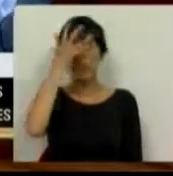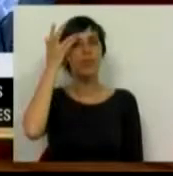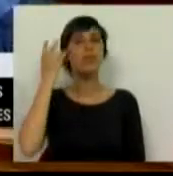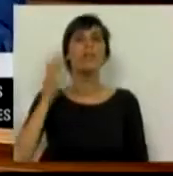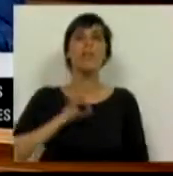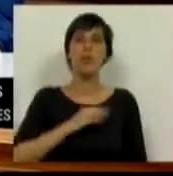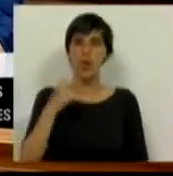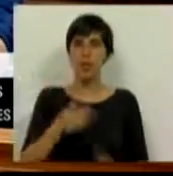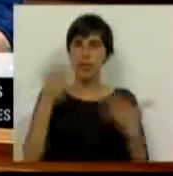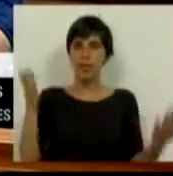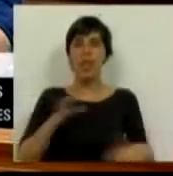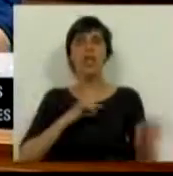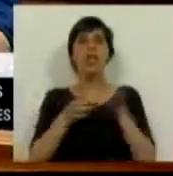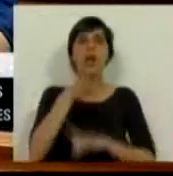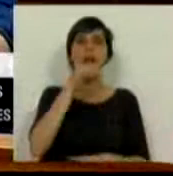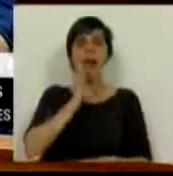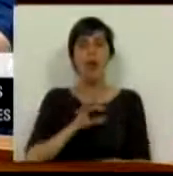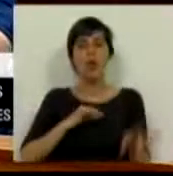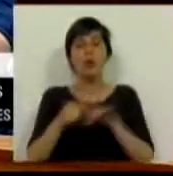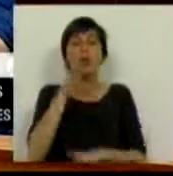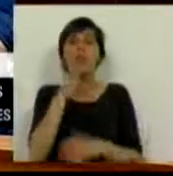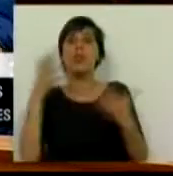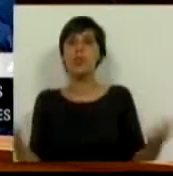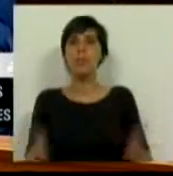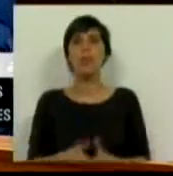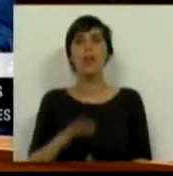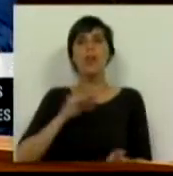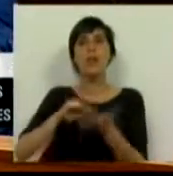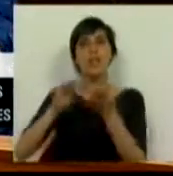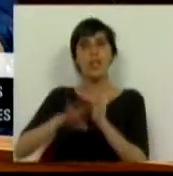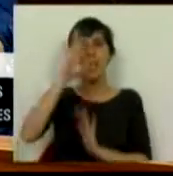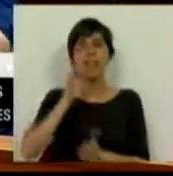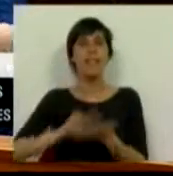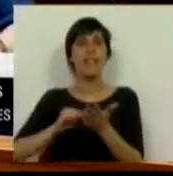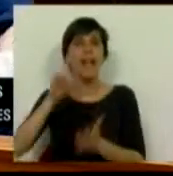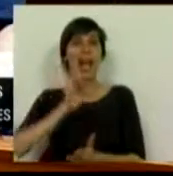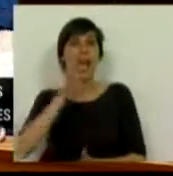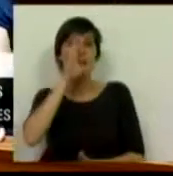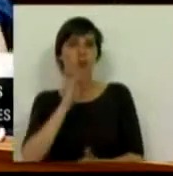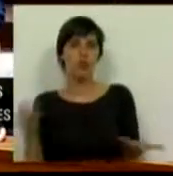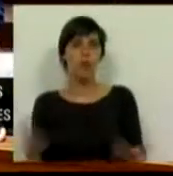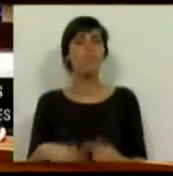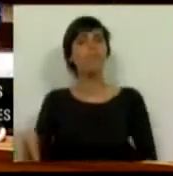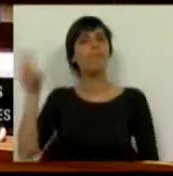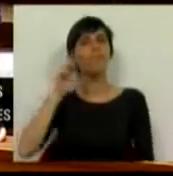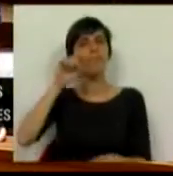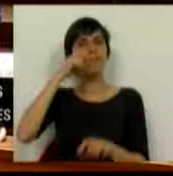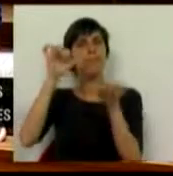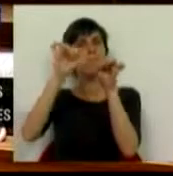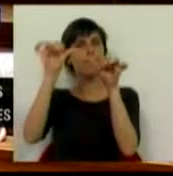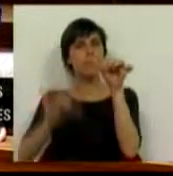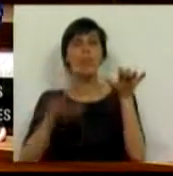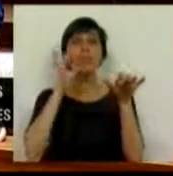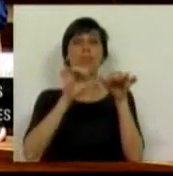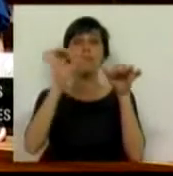Sr. Presidente, Sras. Deputadas, Srs. Deputados, Sr. Secretário de Estado, Sra. Secretária de Estado, ouvi com atenção a